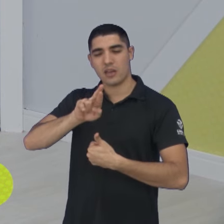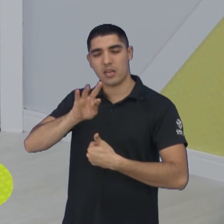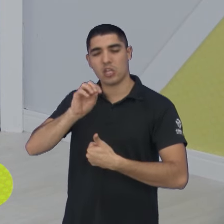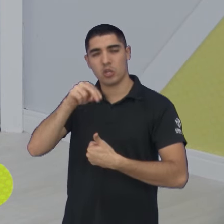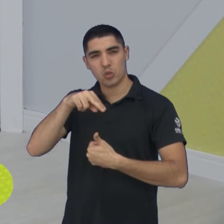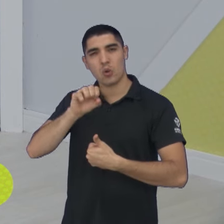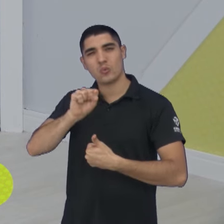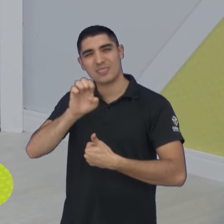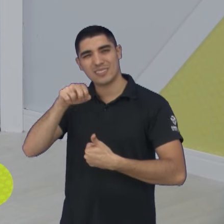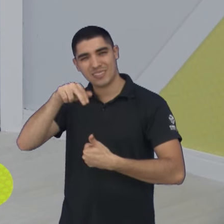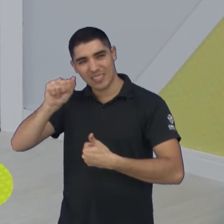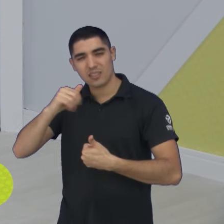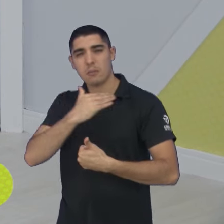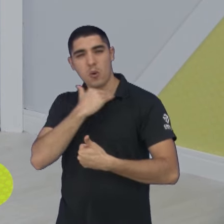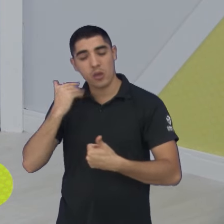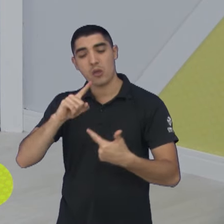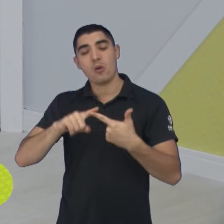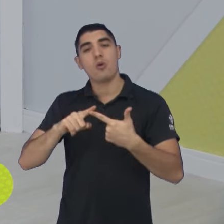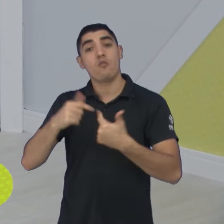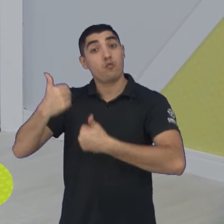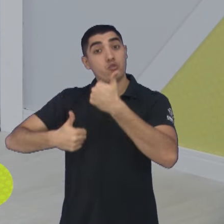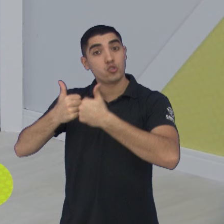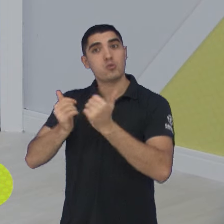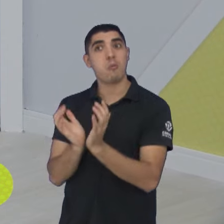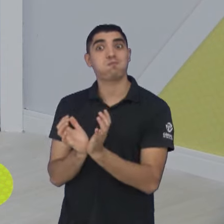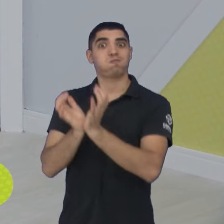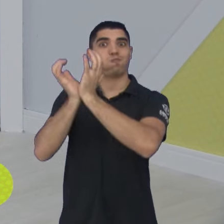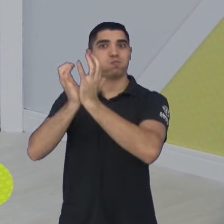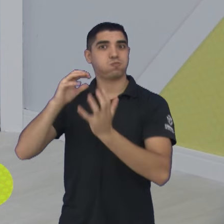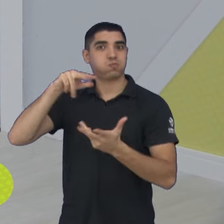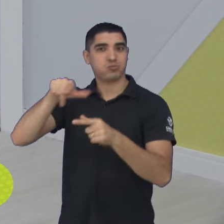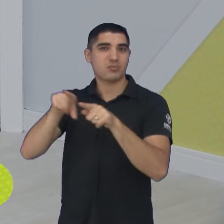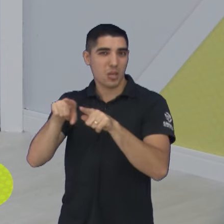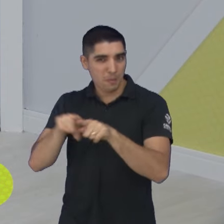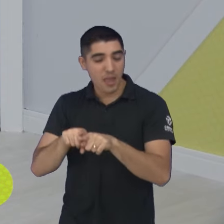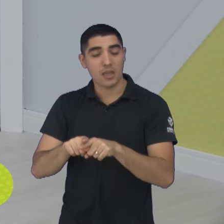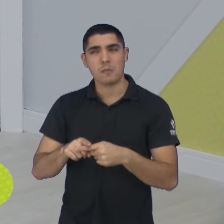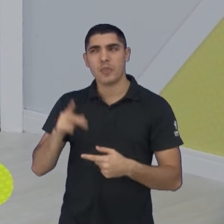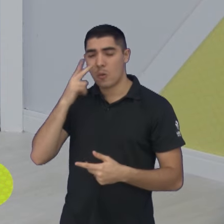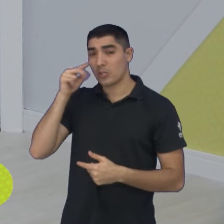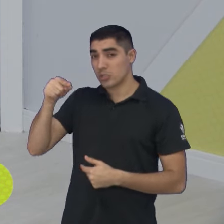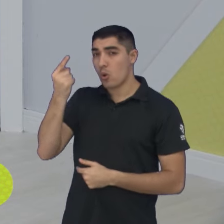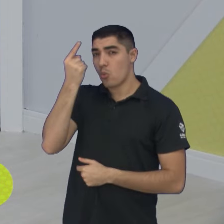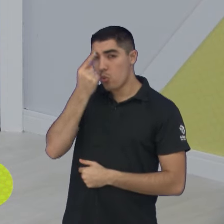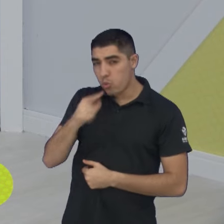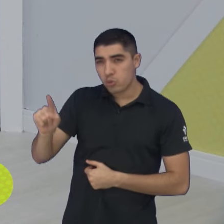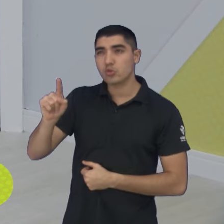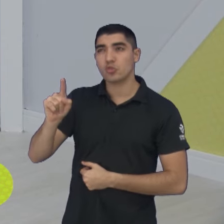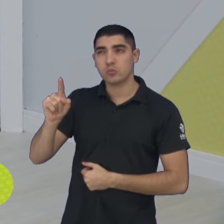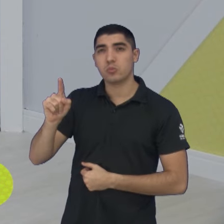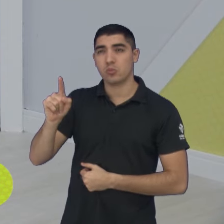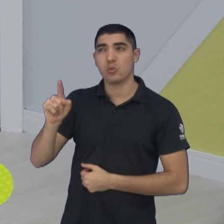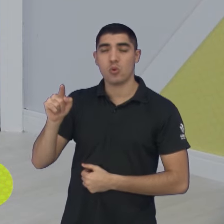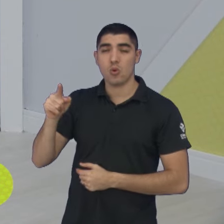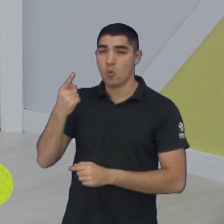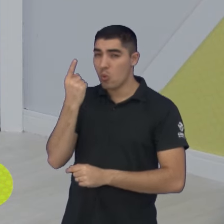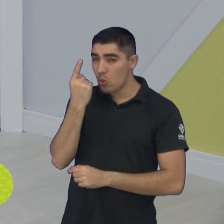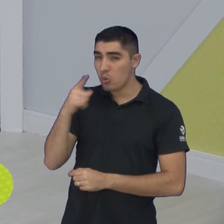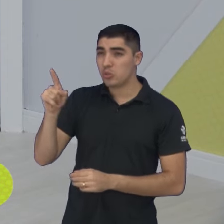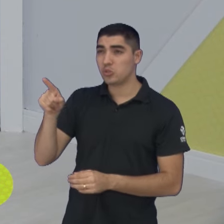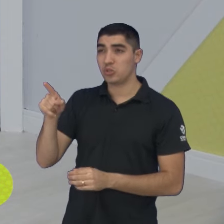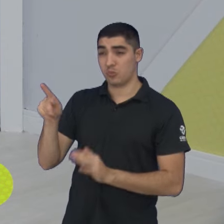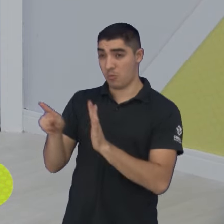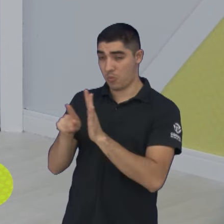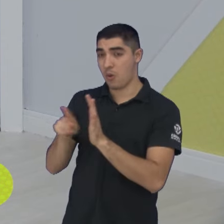inédita do basquete feminino. Talvez essa tenha sido a última grande conquista do basquete brasileiro, tanto no masculino